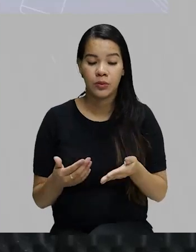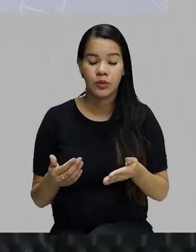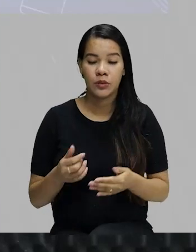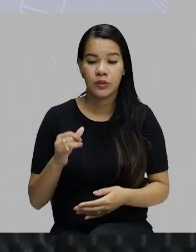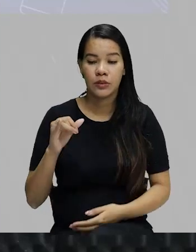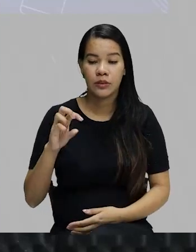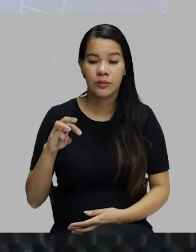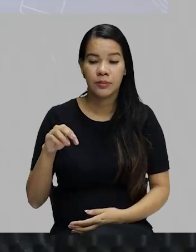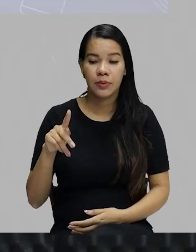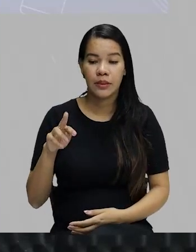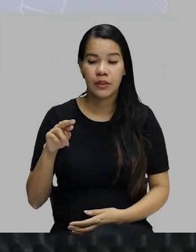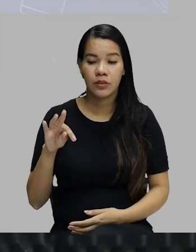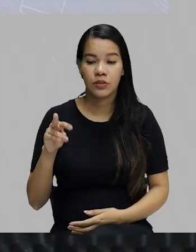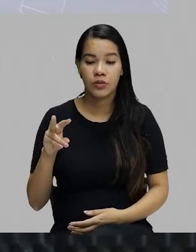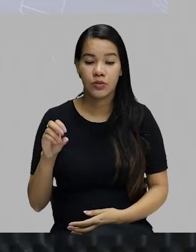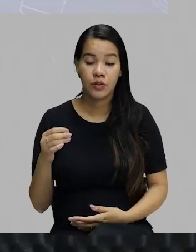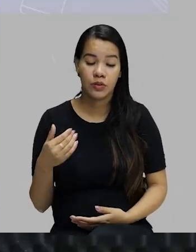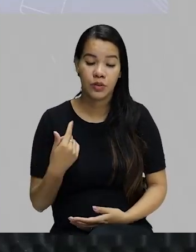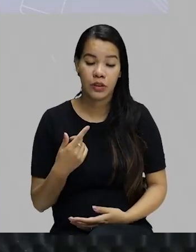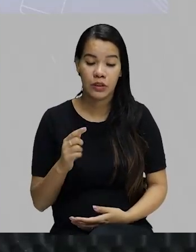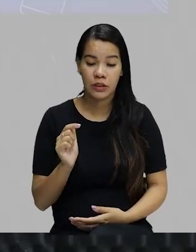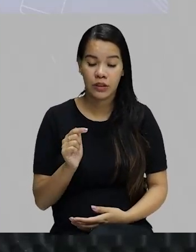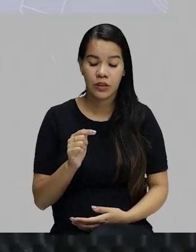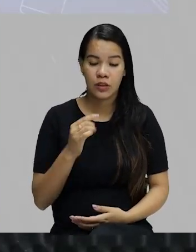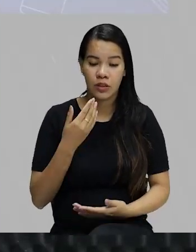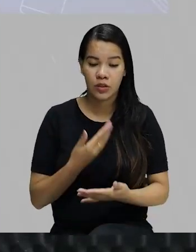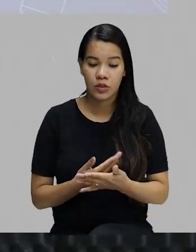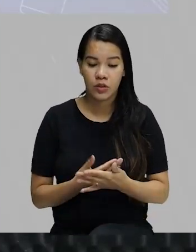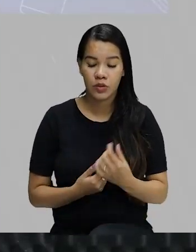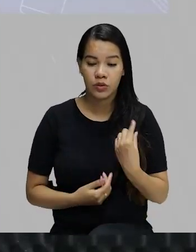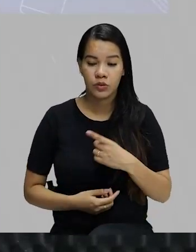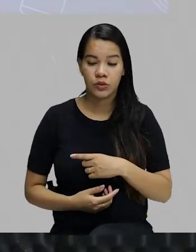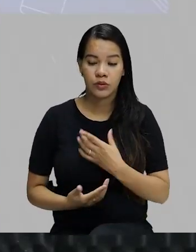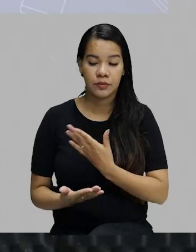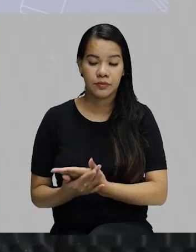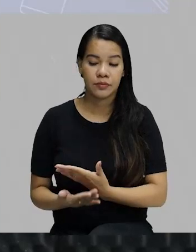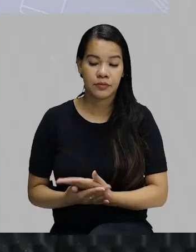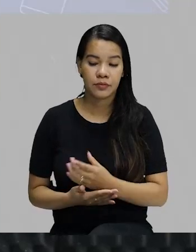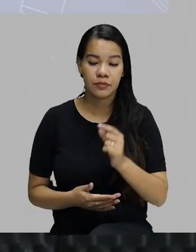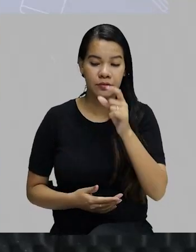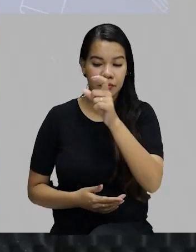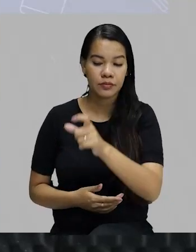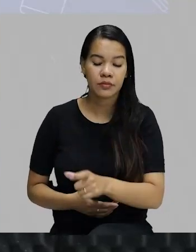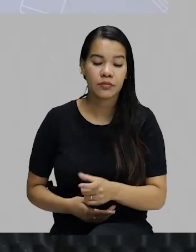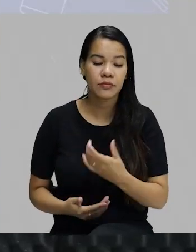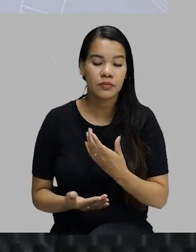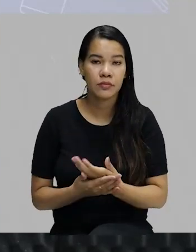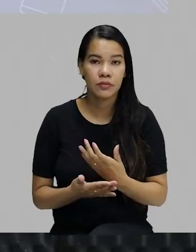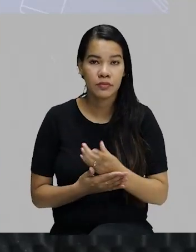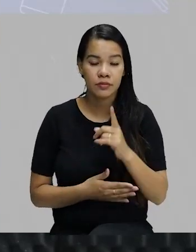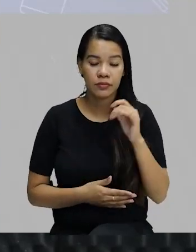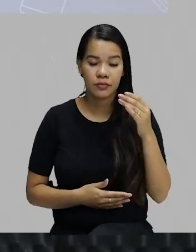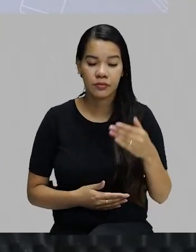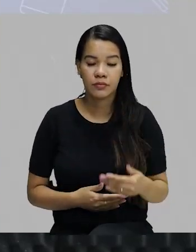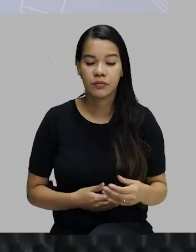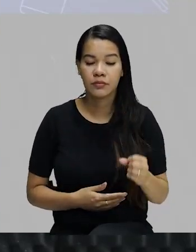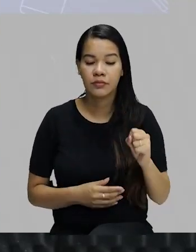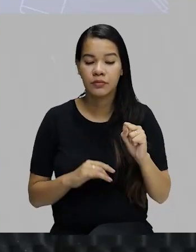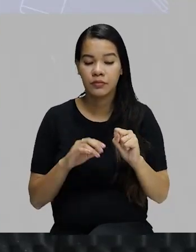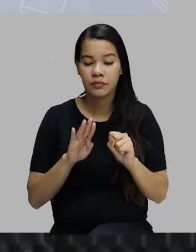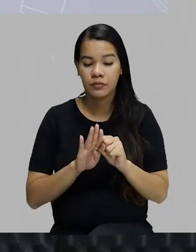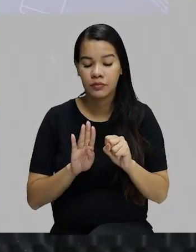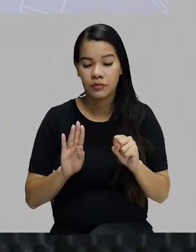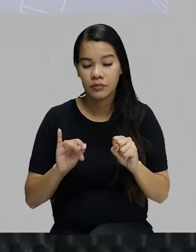ele estude, que nós estudemos, que eles estudem. E no afirmo, esse aqui é o presente do subjuntivo. No